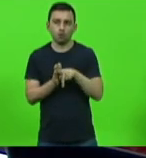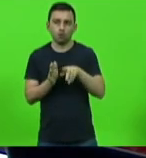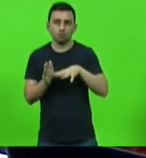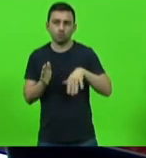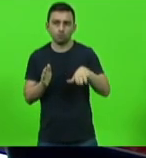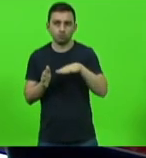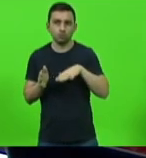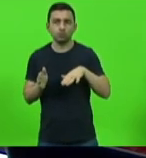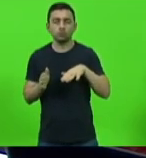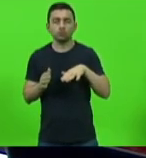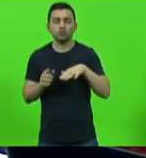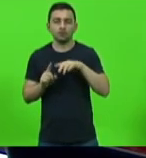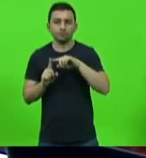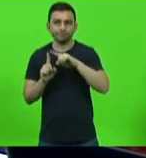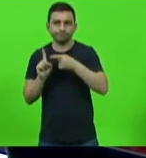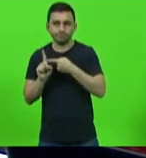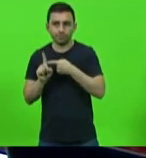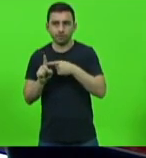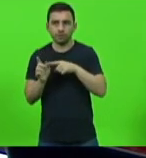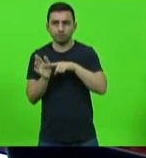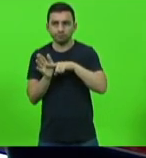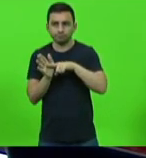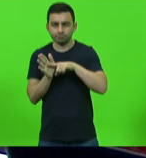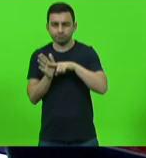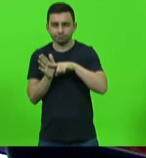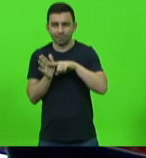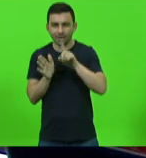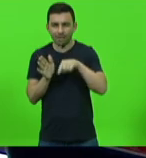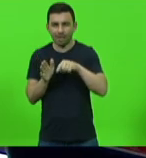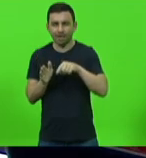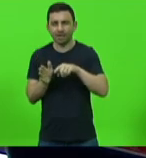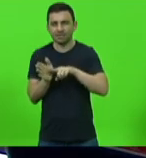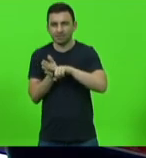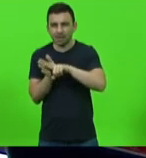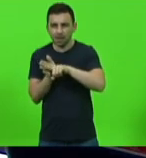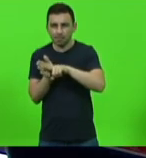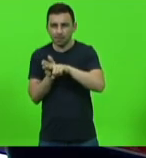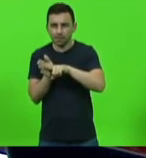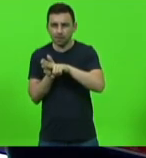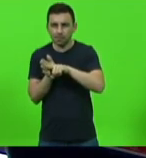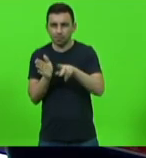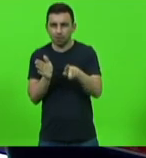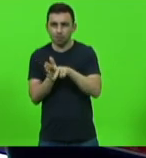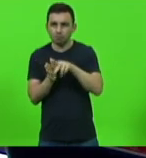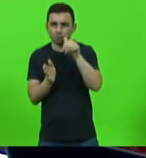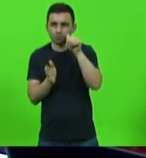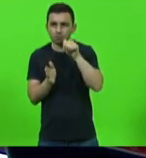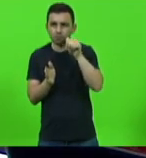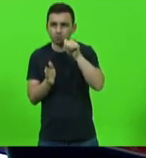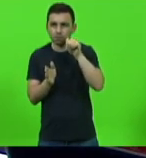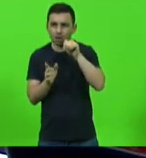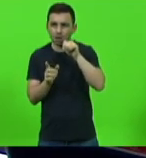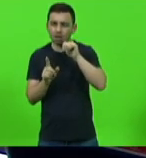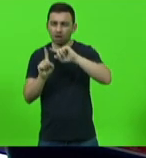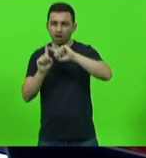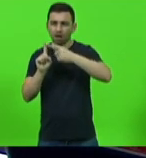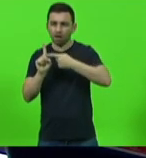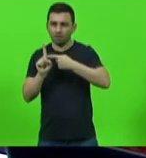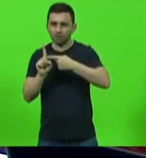exame é um exame de imagem bastante importante para ser realizado durante o período gestacional